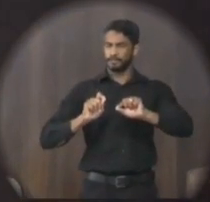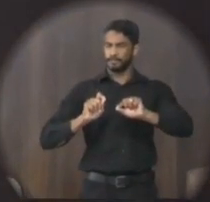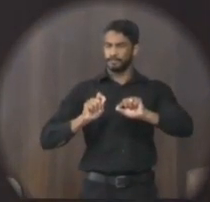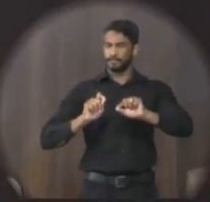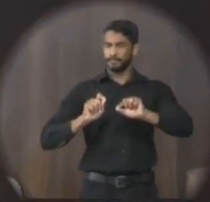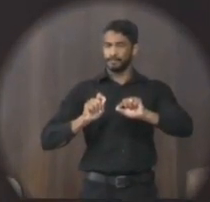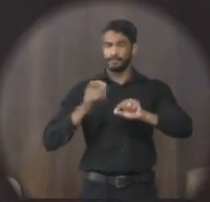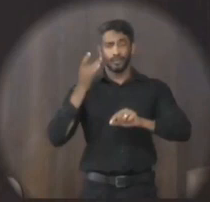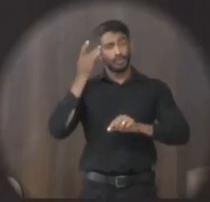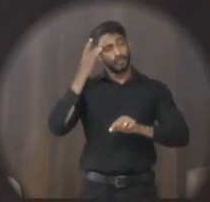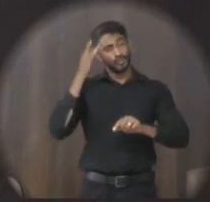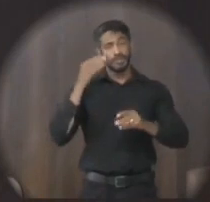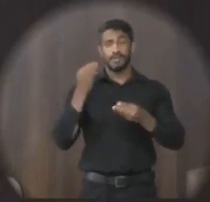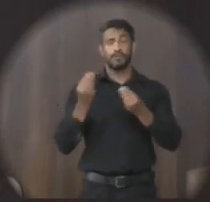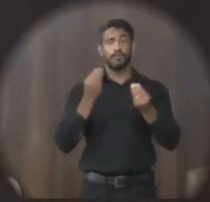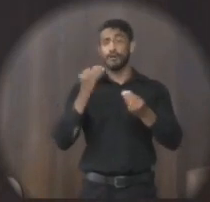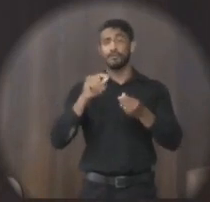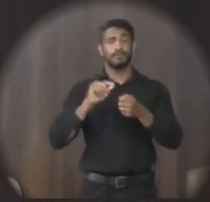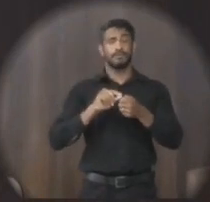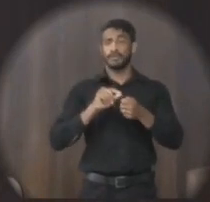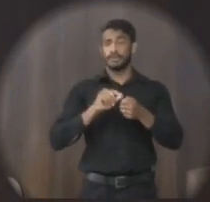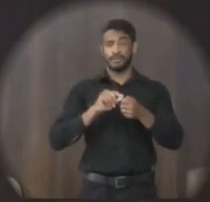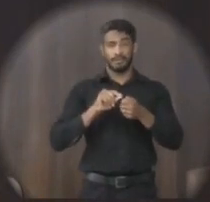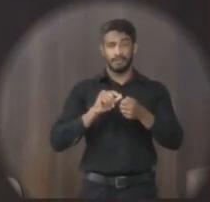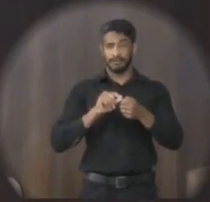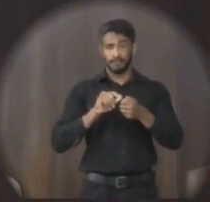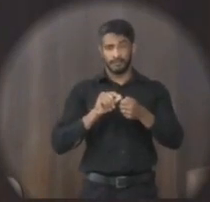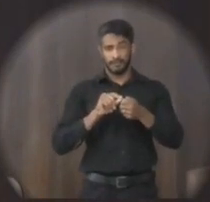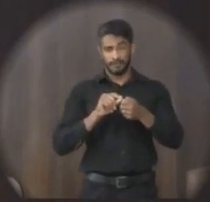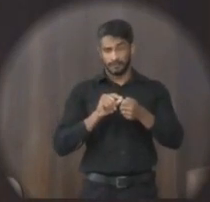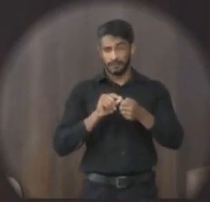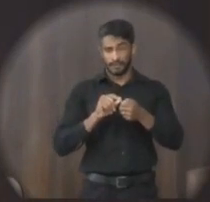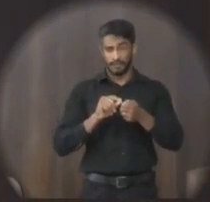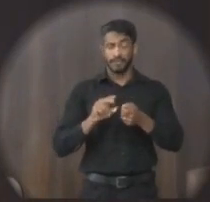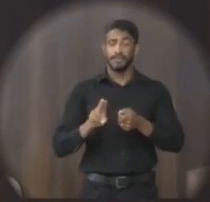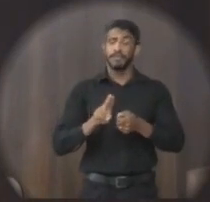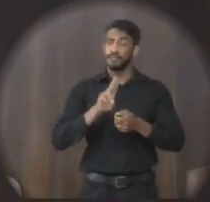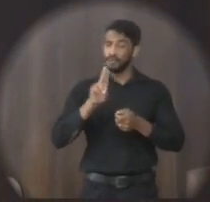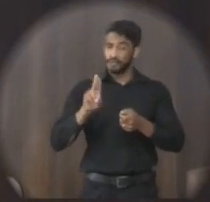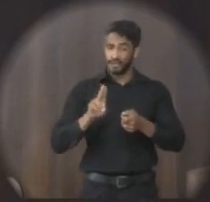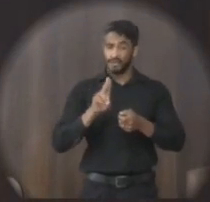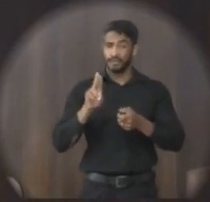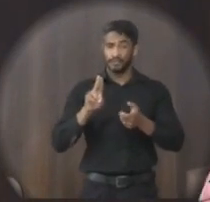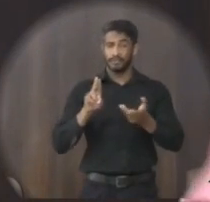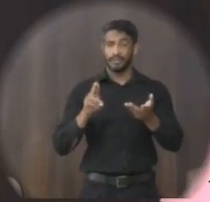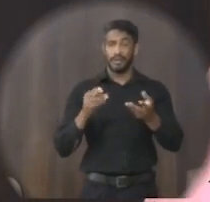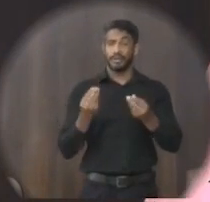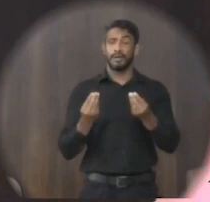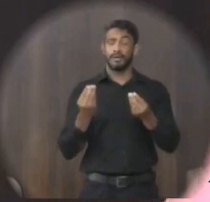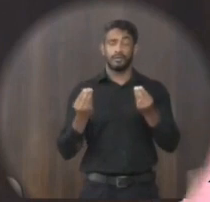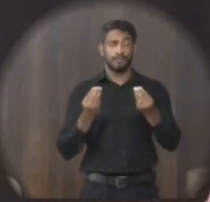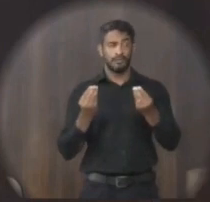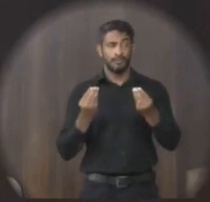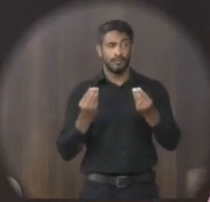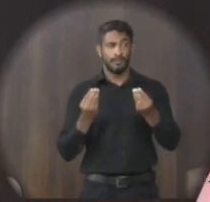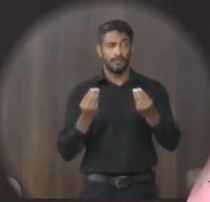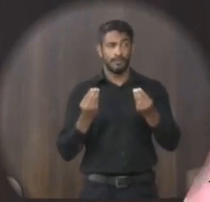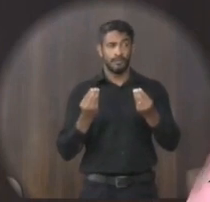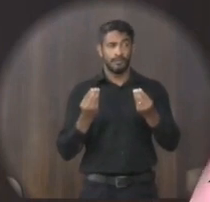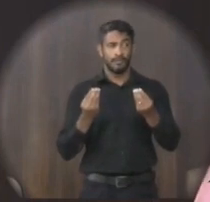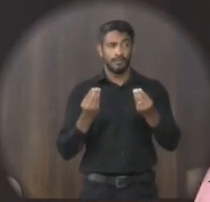não sei como que será feito para o enquadramento disso. Terão que usar um criteto para que